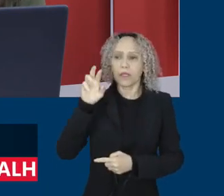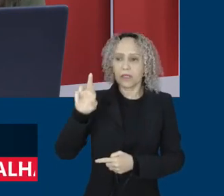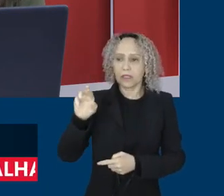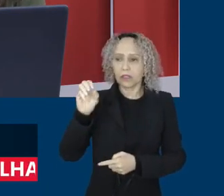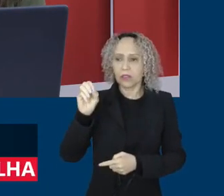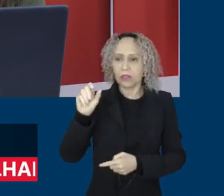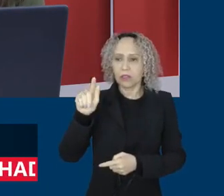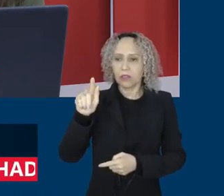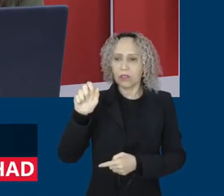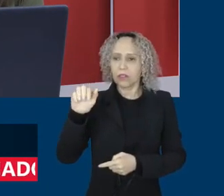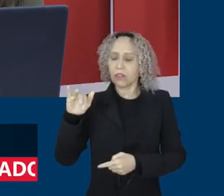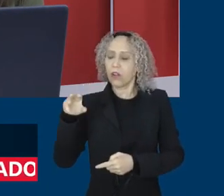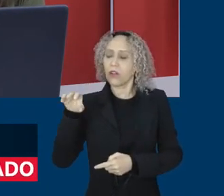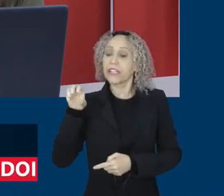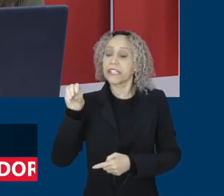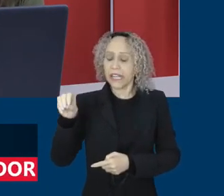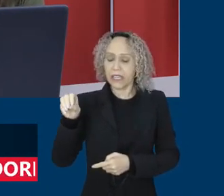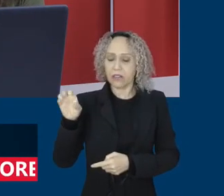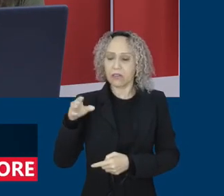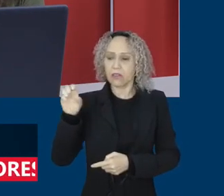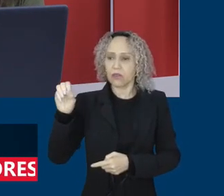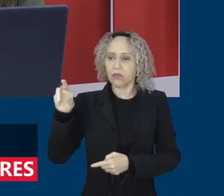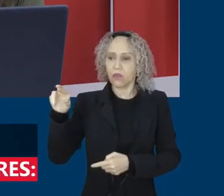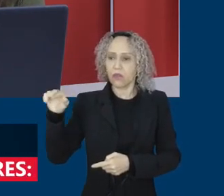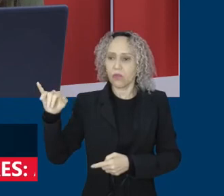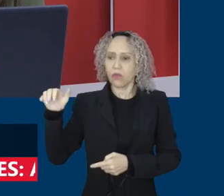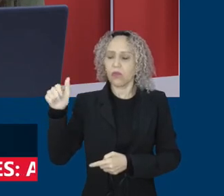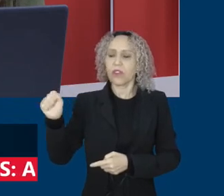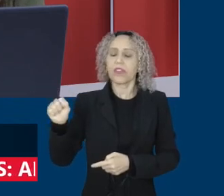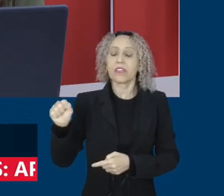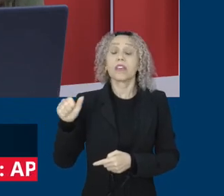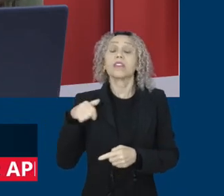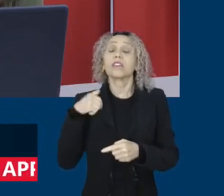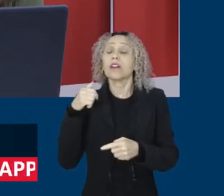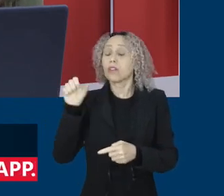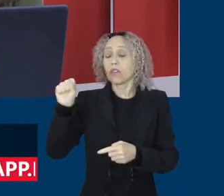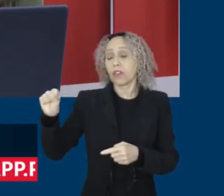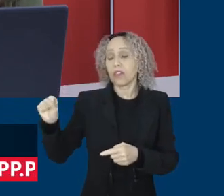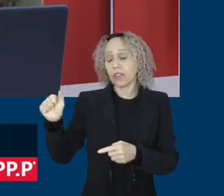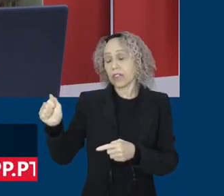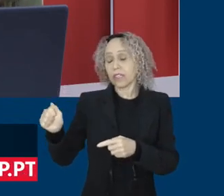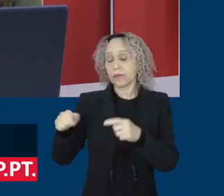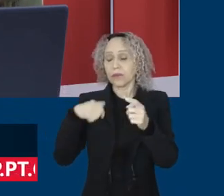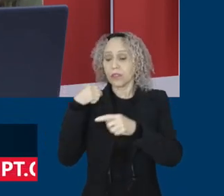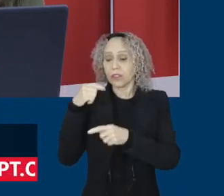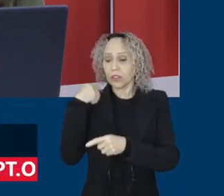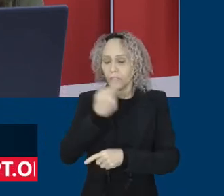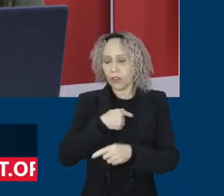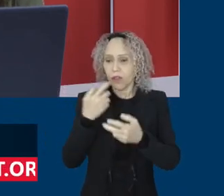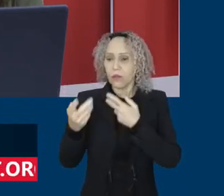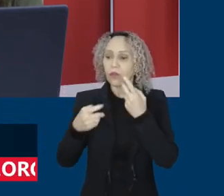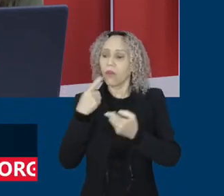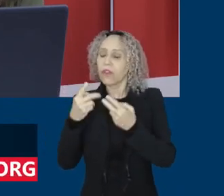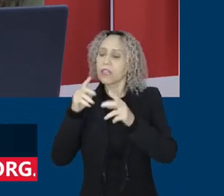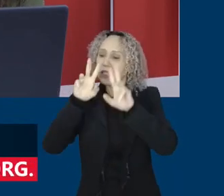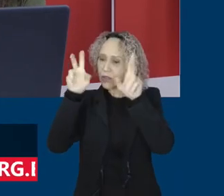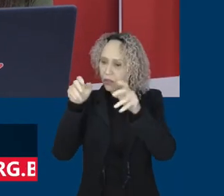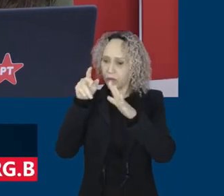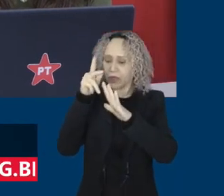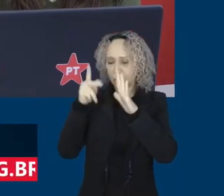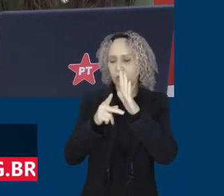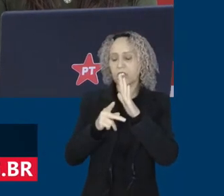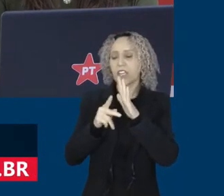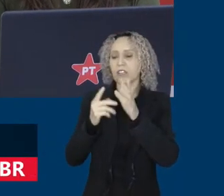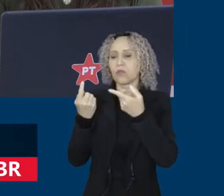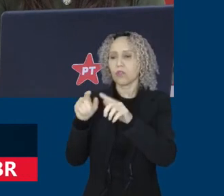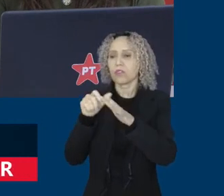sobre o pele das fake news. E a gente continua acompanhando esse assunto. Para transmitir aqui a melhor notícia, né, Fernando? Obrigada pela sua participação.